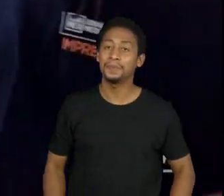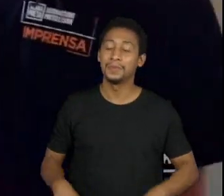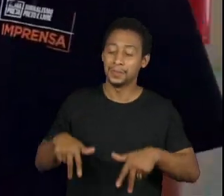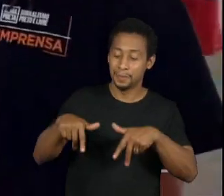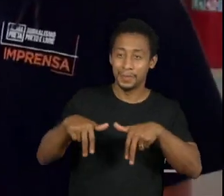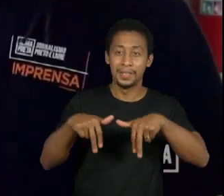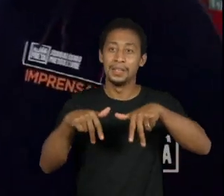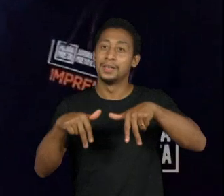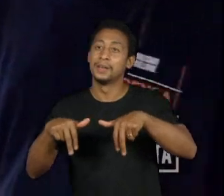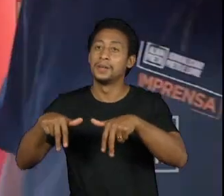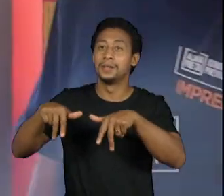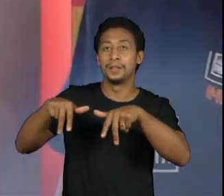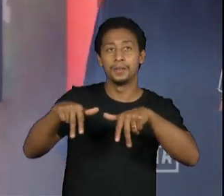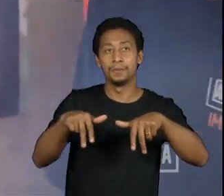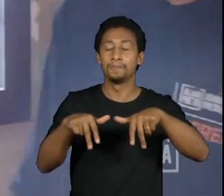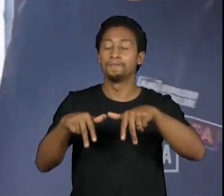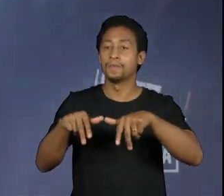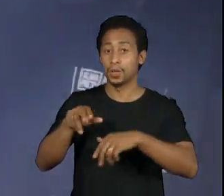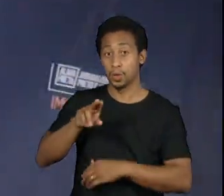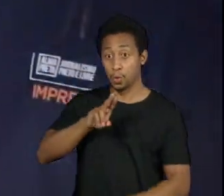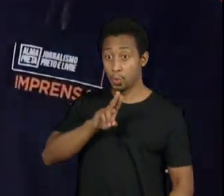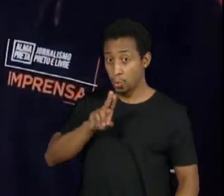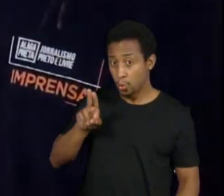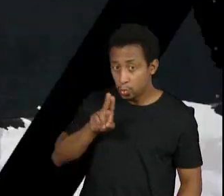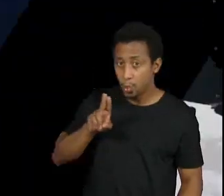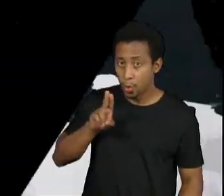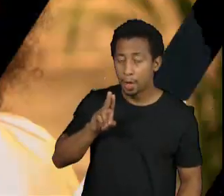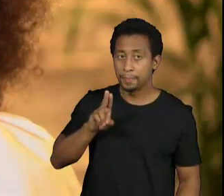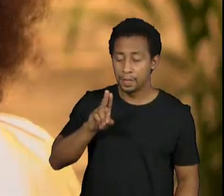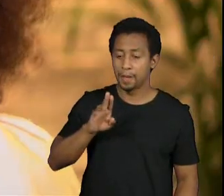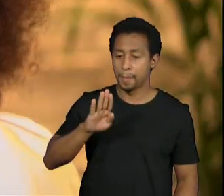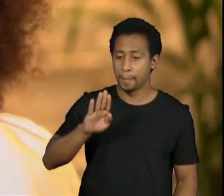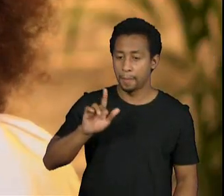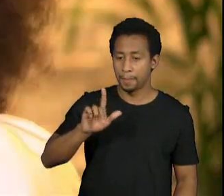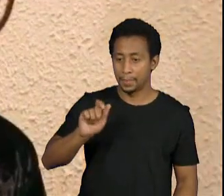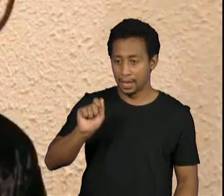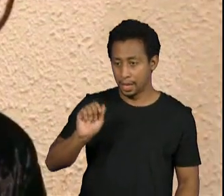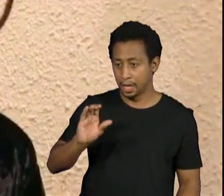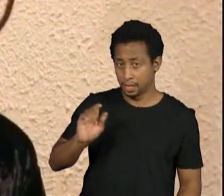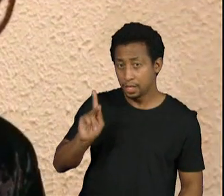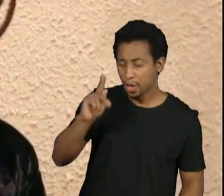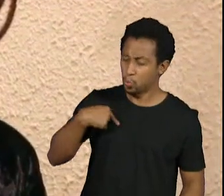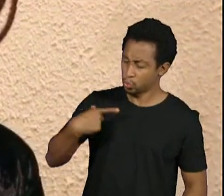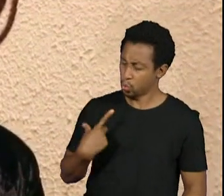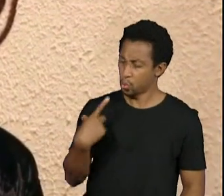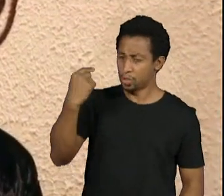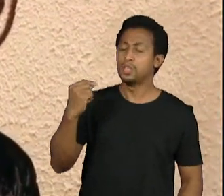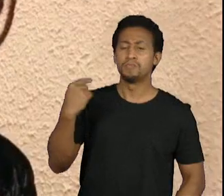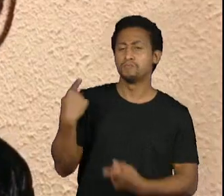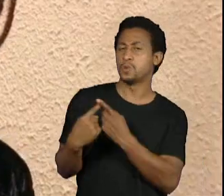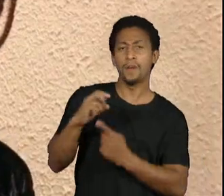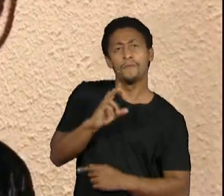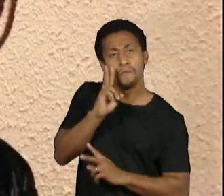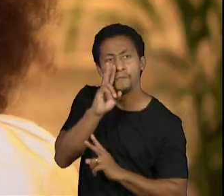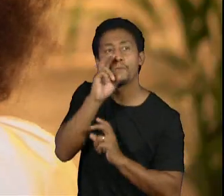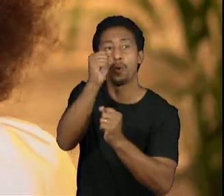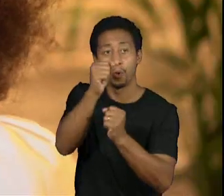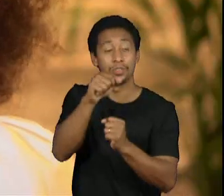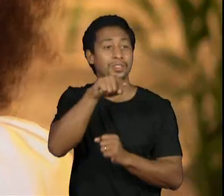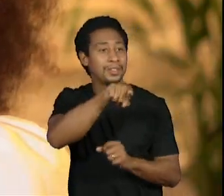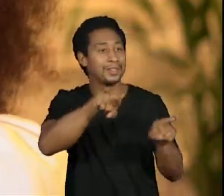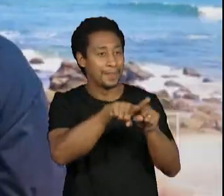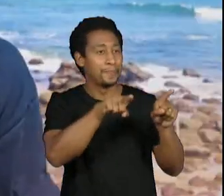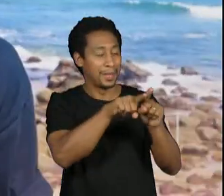nome Black eu escolhi porque eu considero um nome forte. De Recife. Meu nome é Vitor Lacerda, sou repórter da Alma Preta de Análise. De